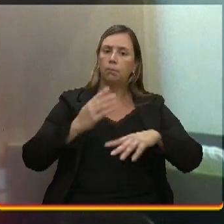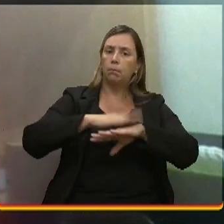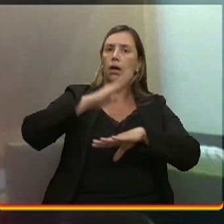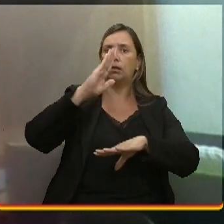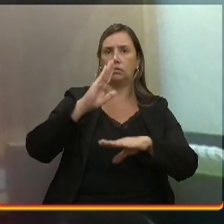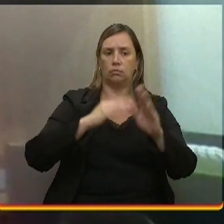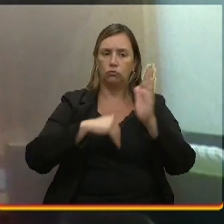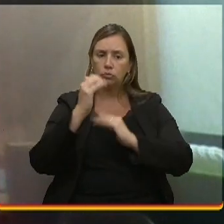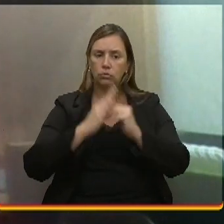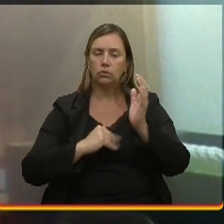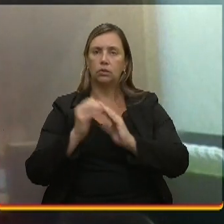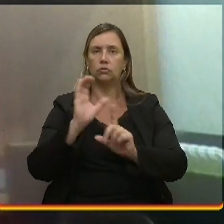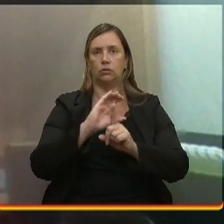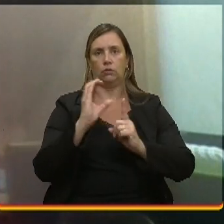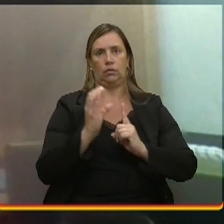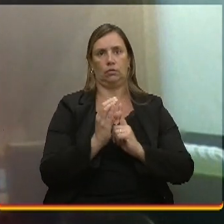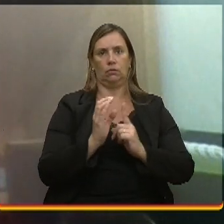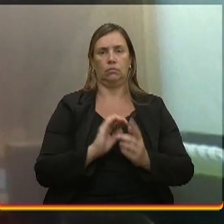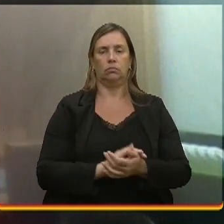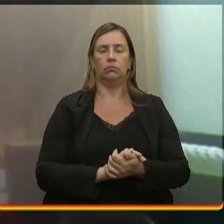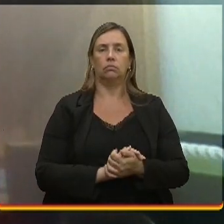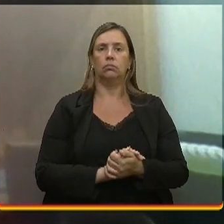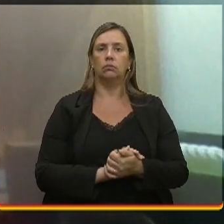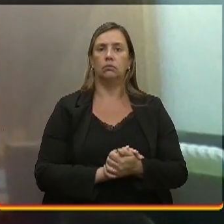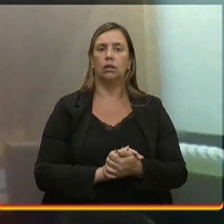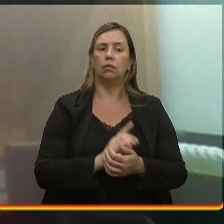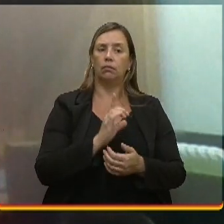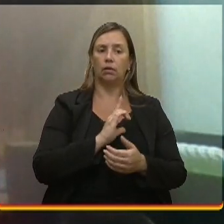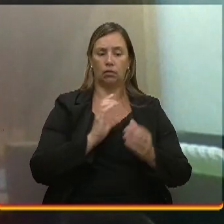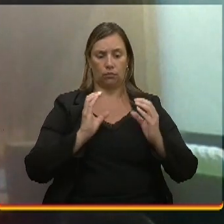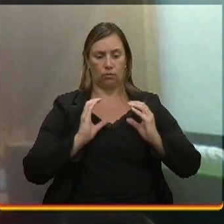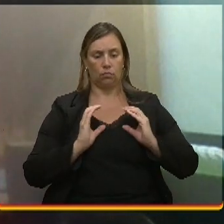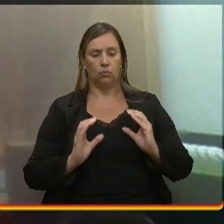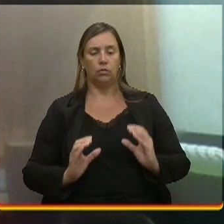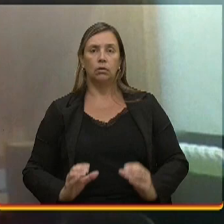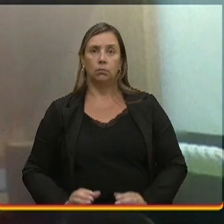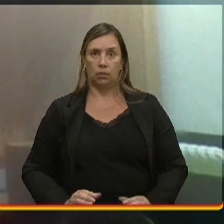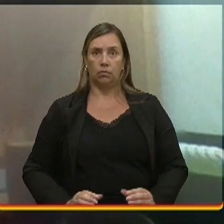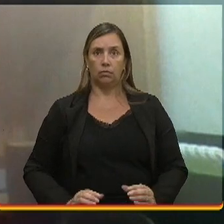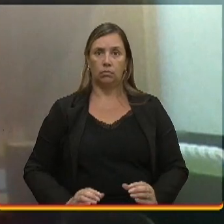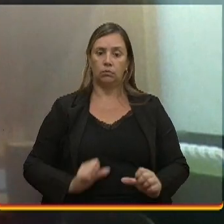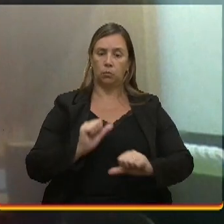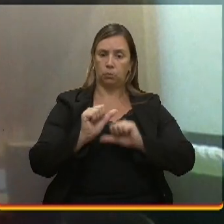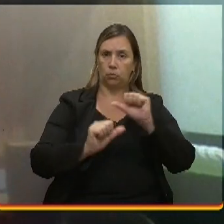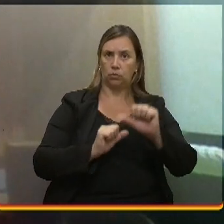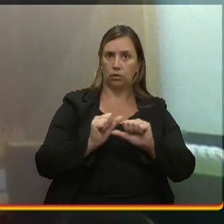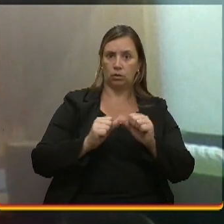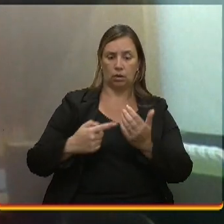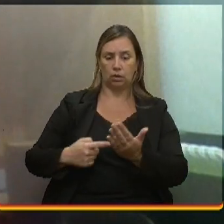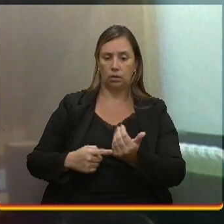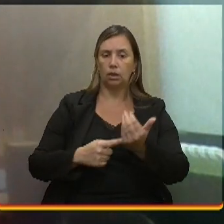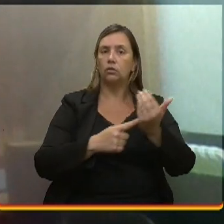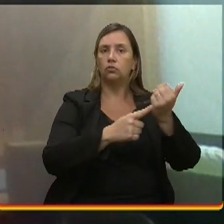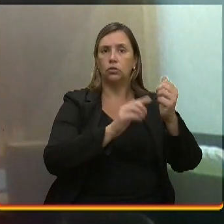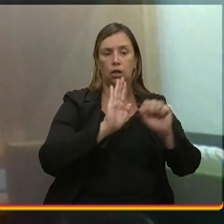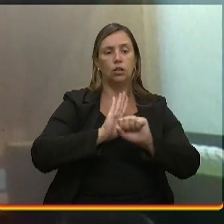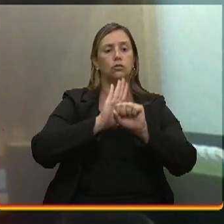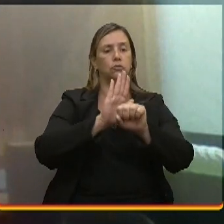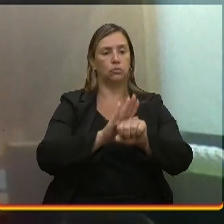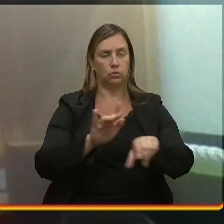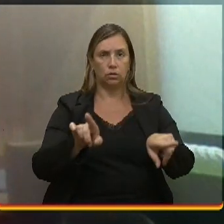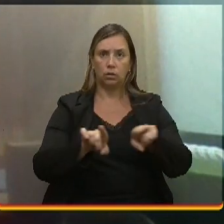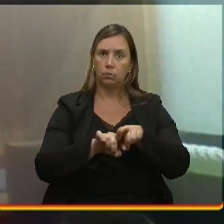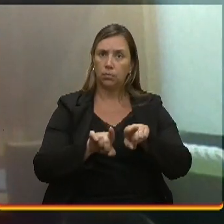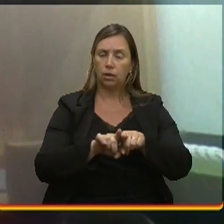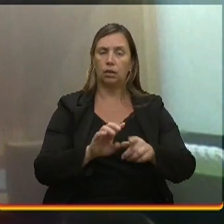Acho que é isso que aconteceu. Houve uma mudança de comportamento. A tecnologia ajudou muito para isso também. Então, fez